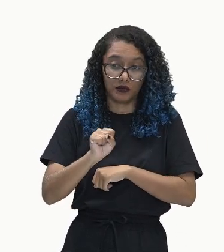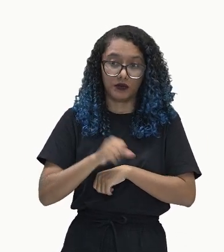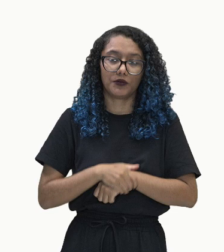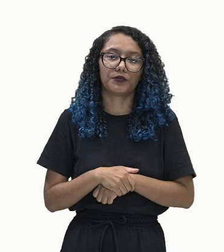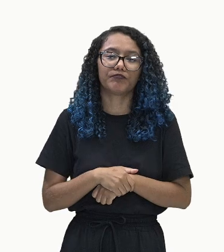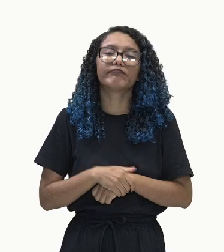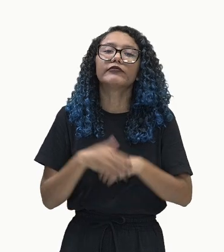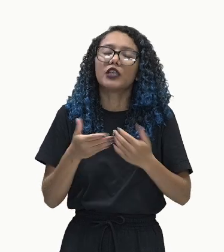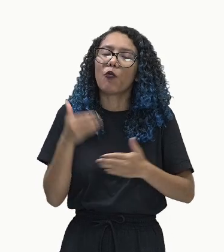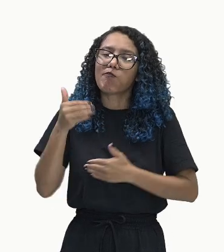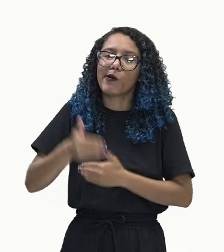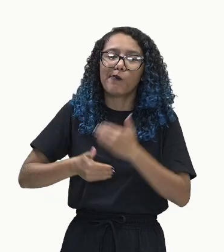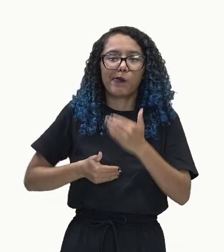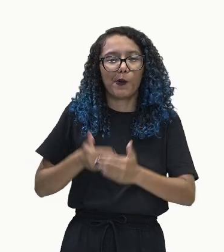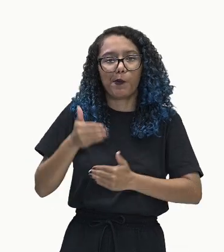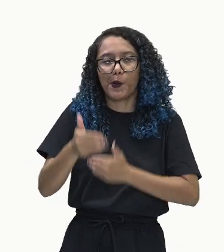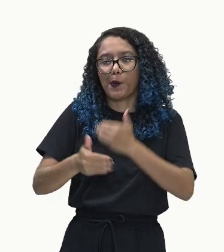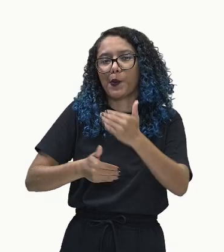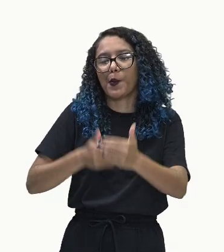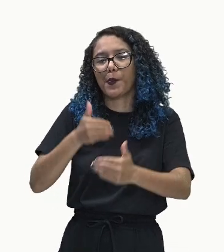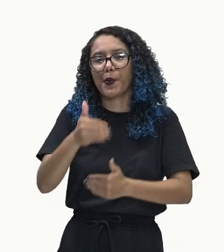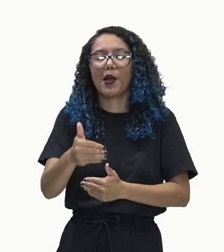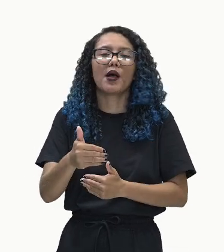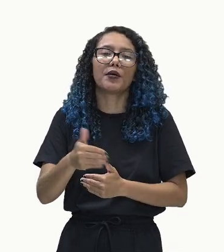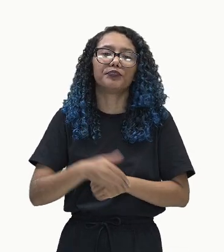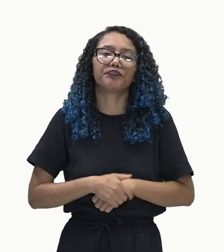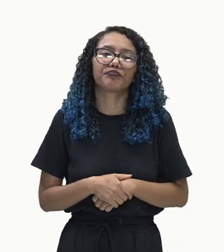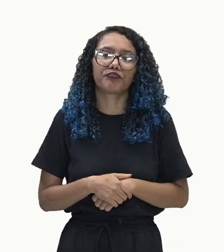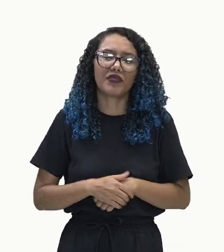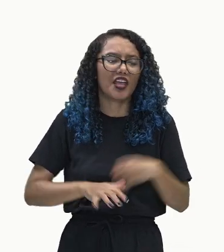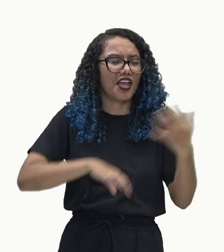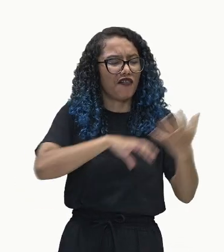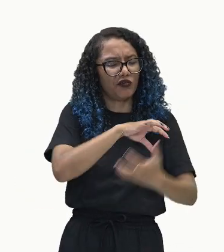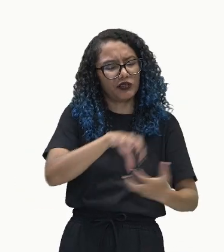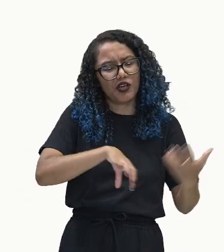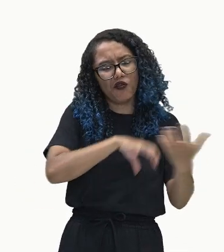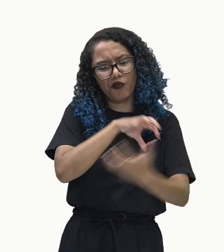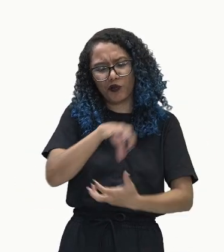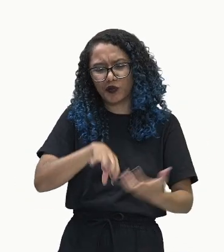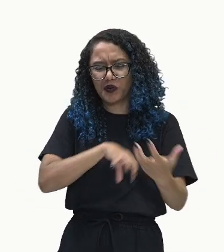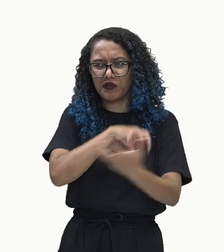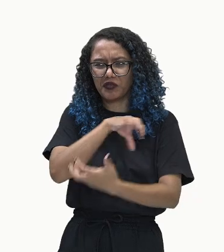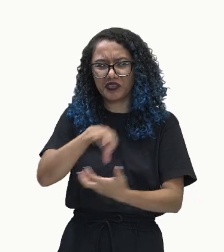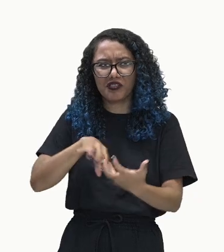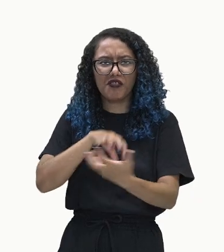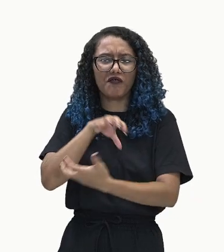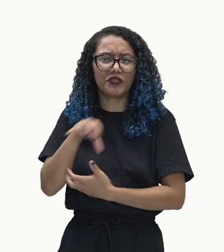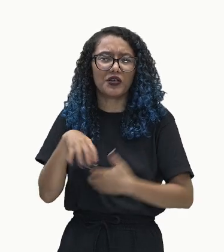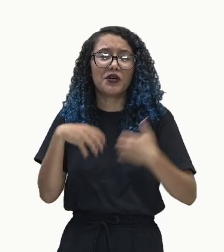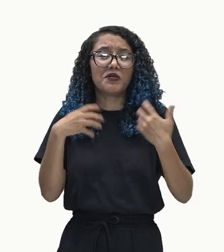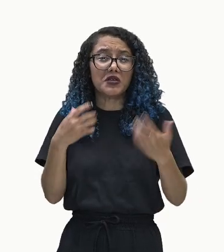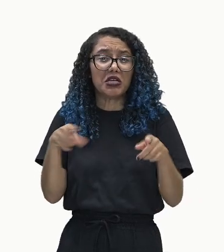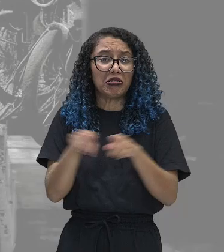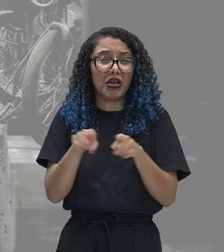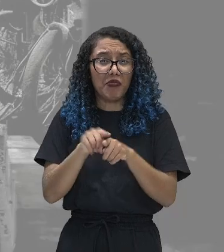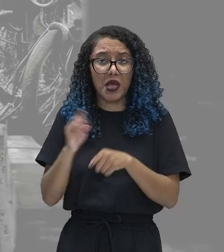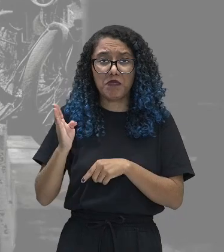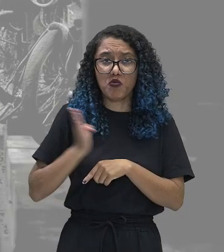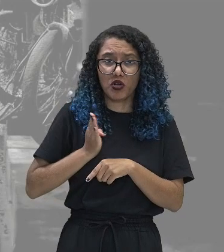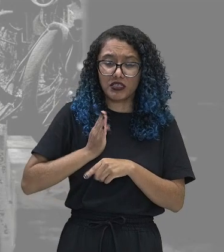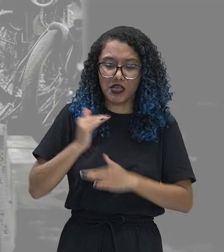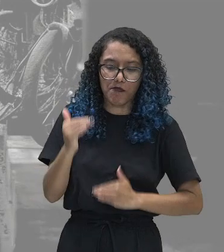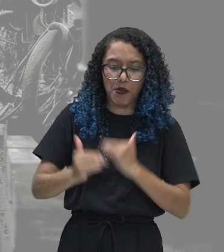tempo, com as chamadas Revoluções Inglesas e a burguesia chegando ao poder, finalmente,